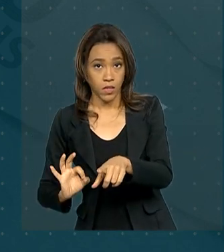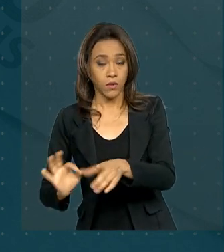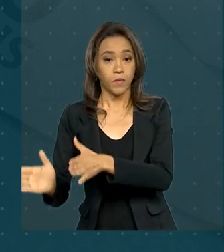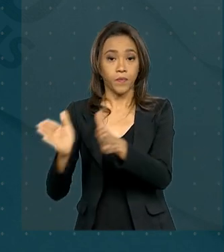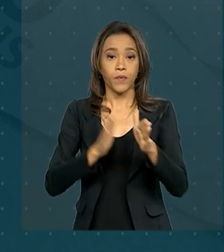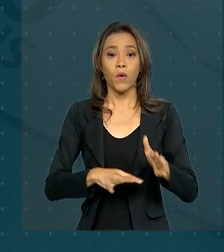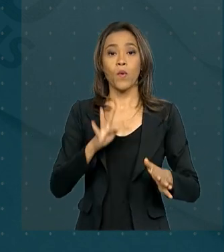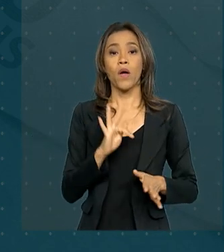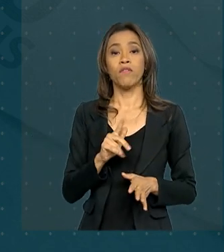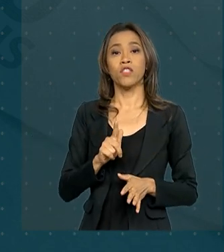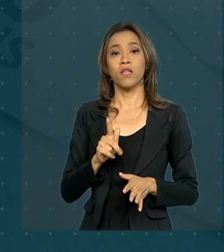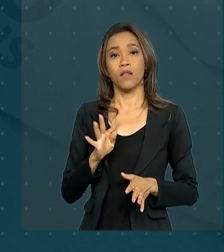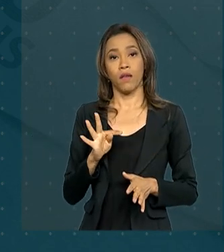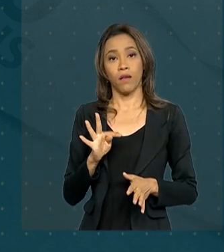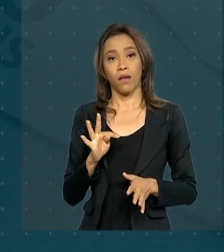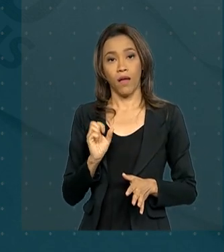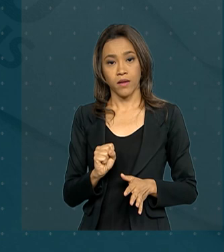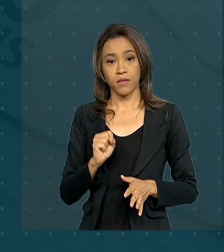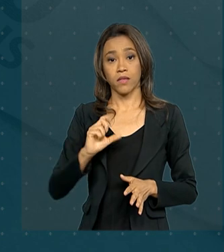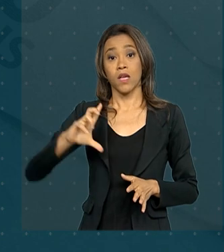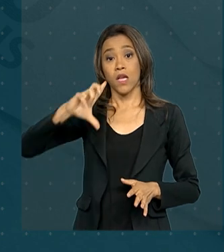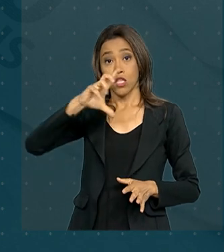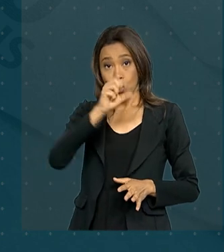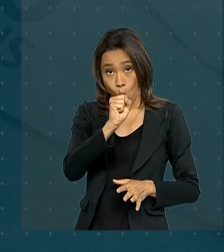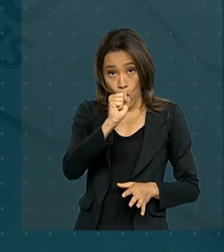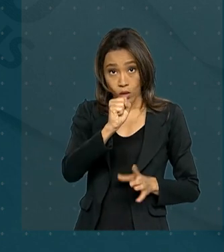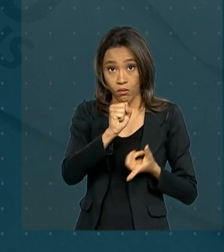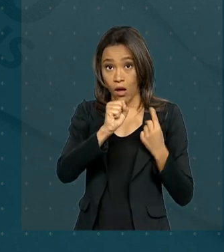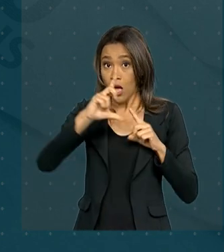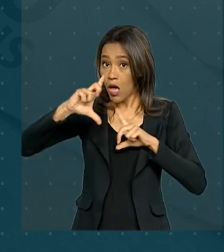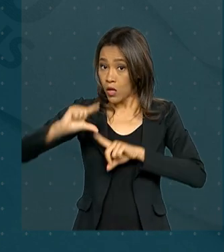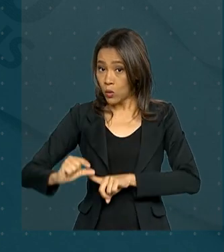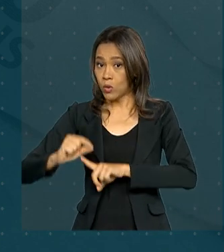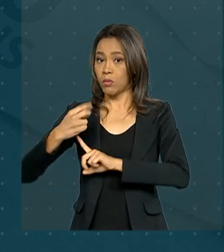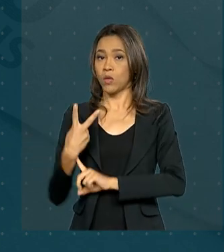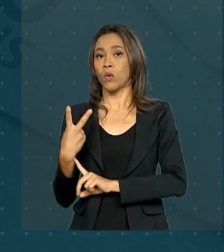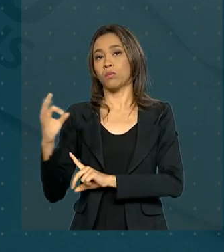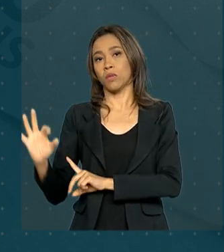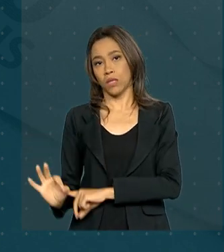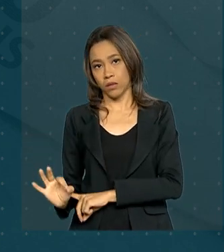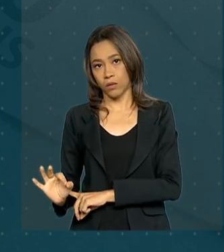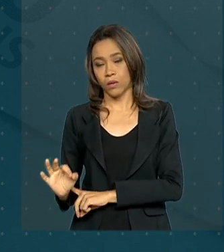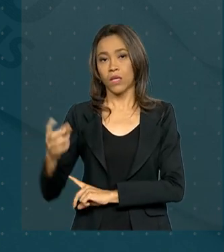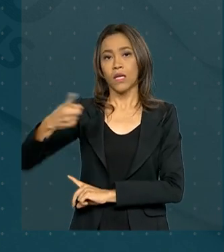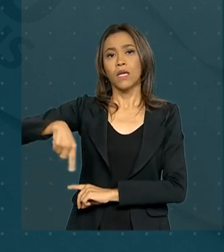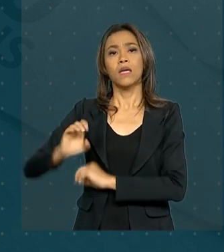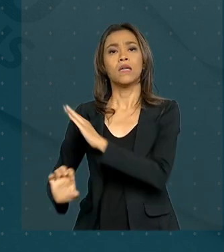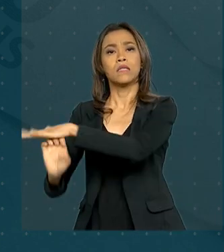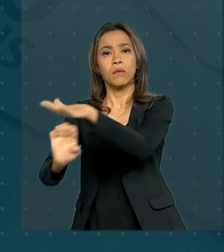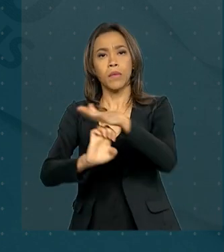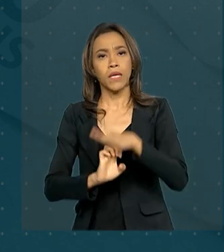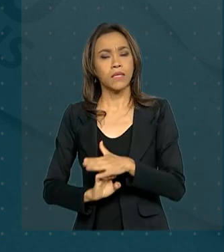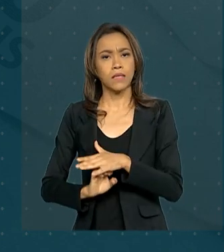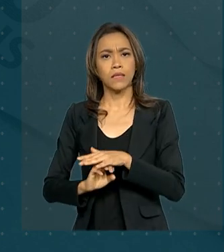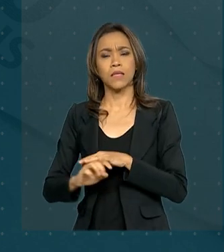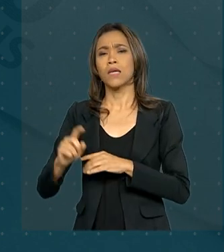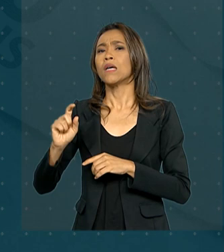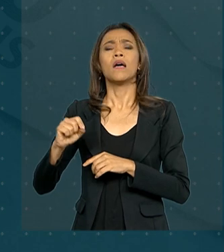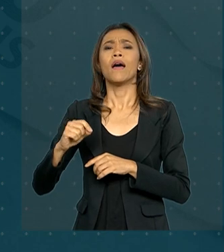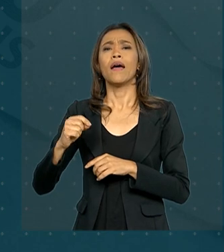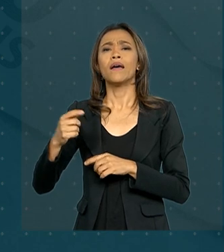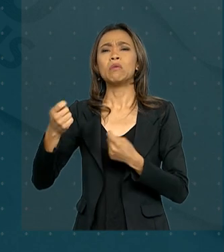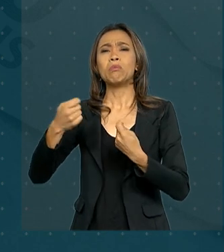garantia passam de 8% para 2% e os empregadores ficam desobrigados de recolher as parcelas do